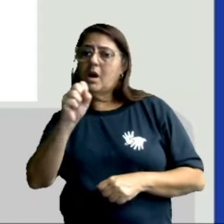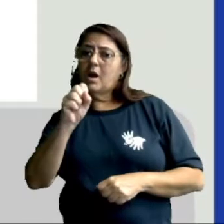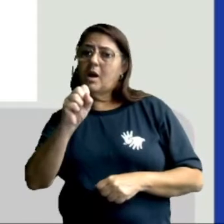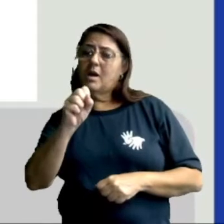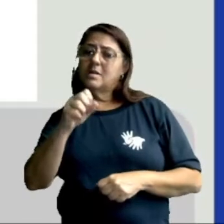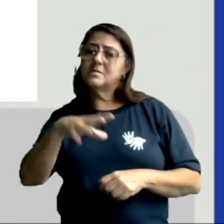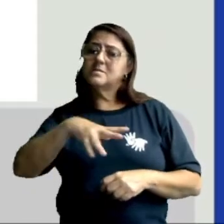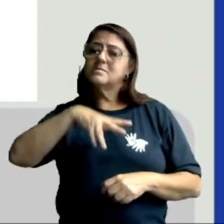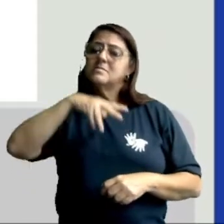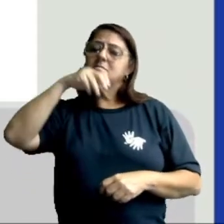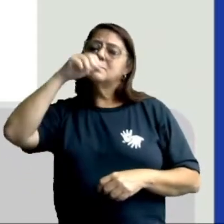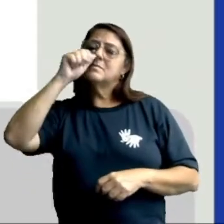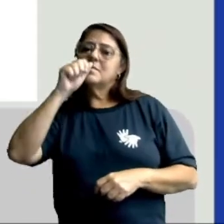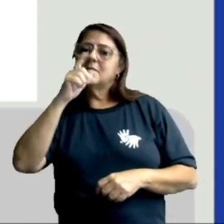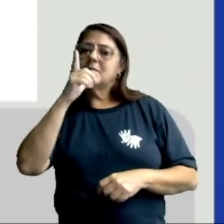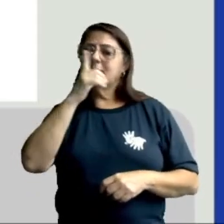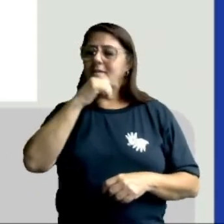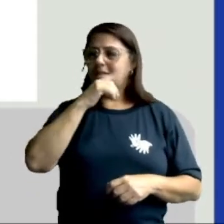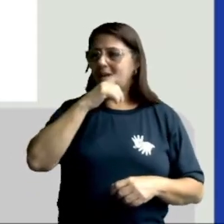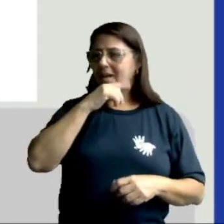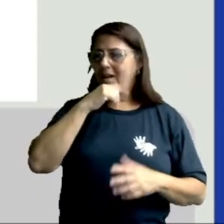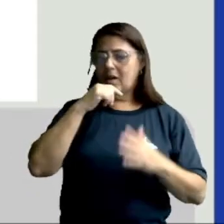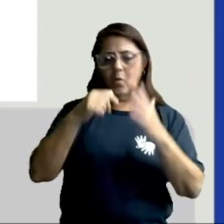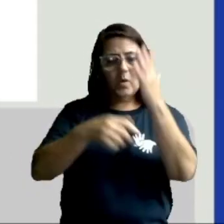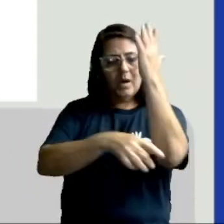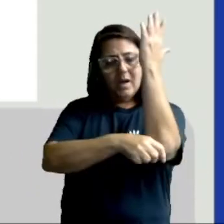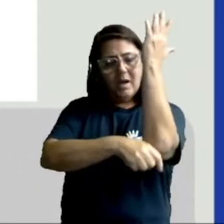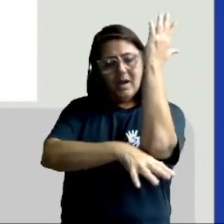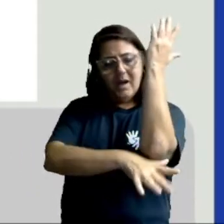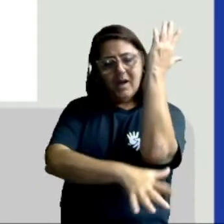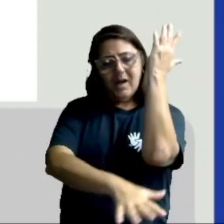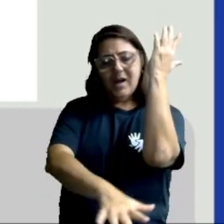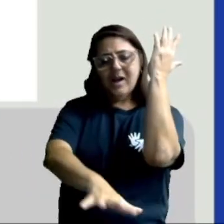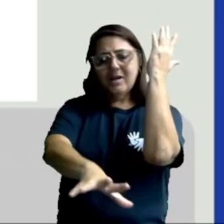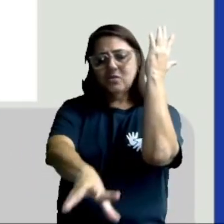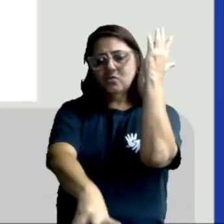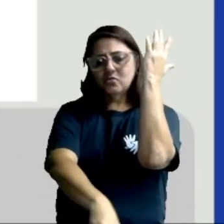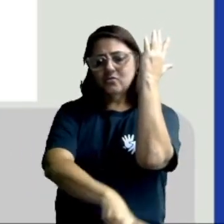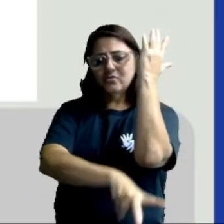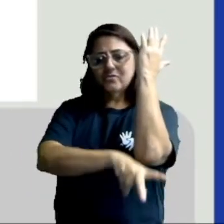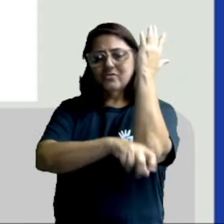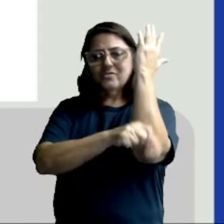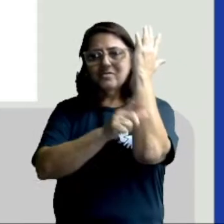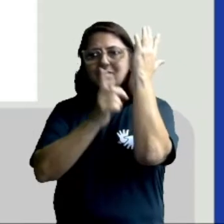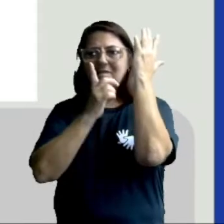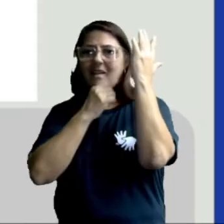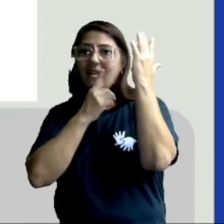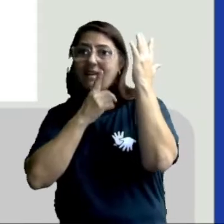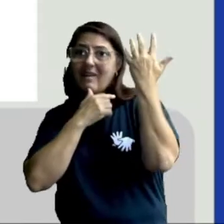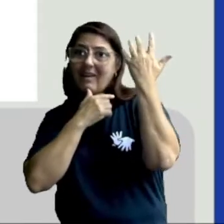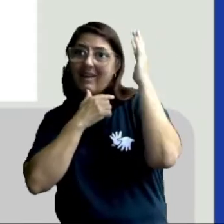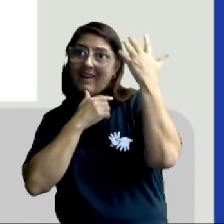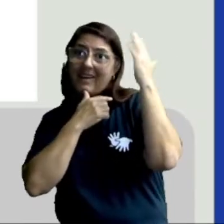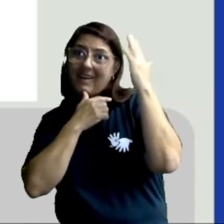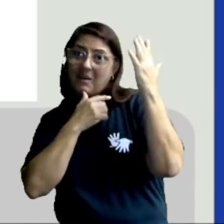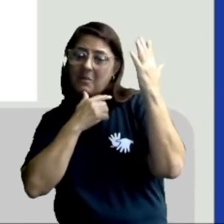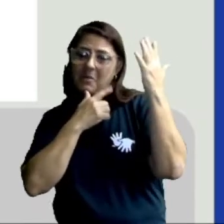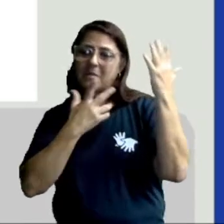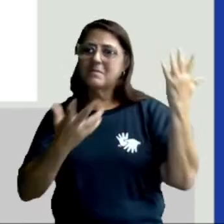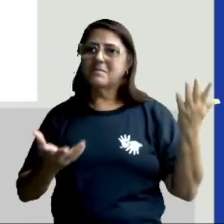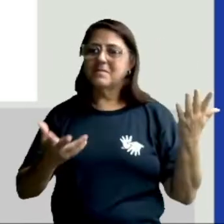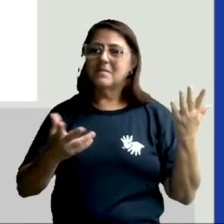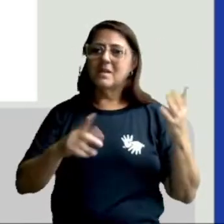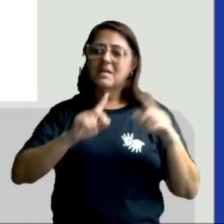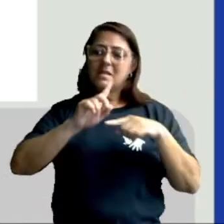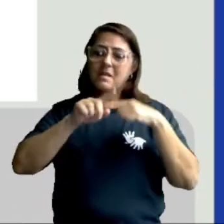é o ar, e a água, que ela absorve pela raiz. Em seguida, a planta libera